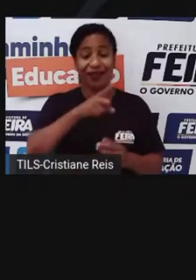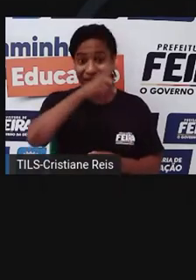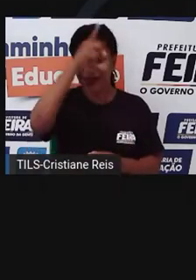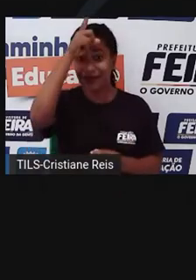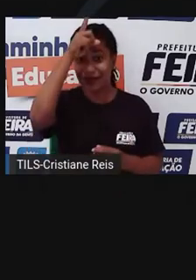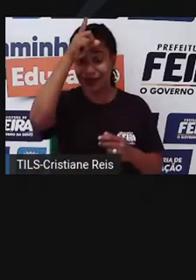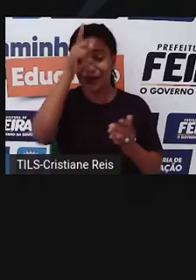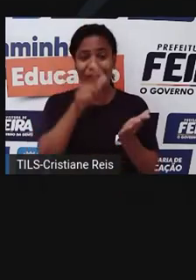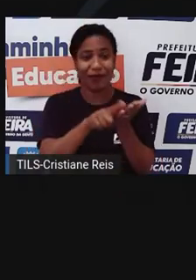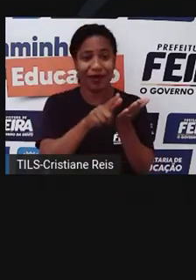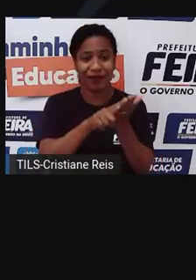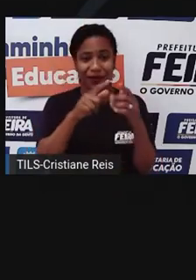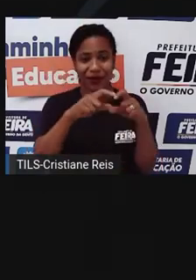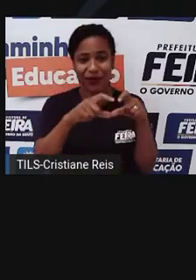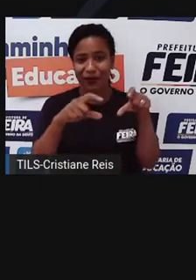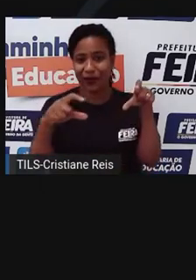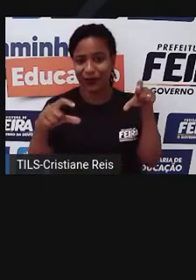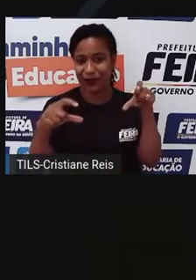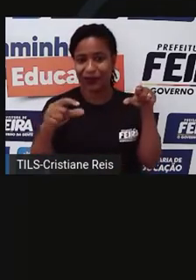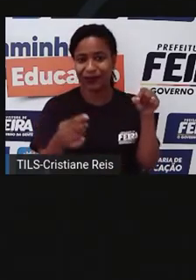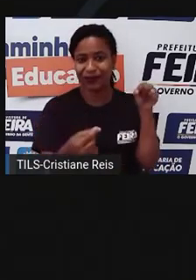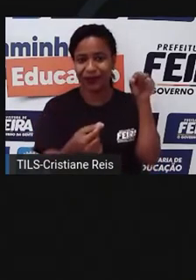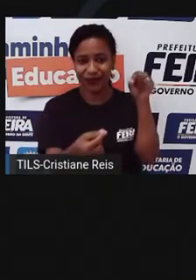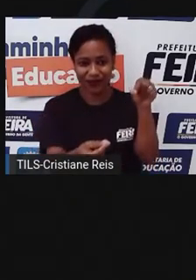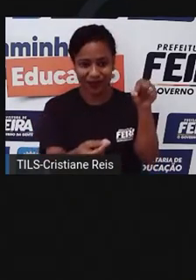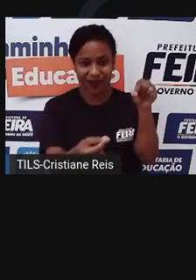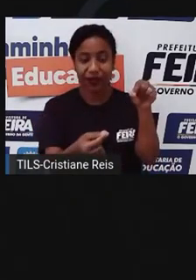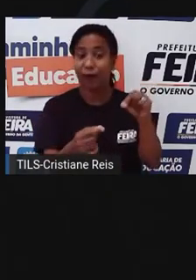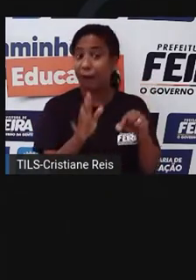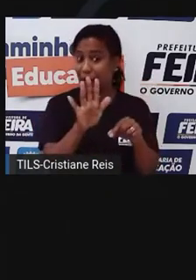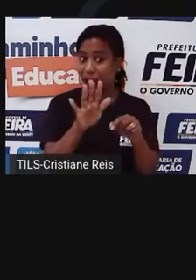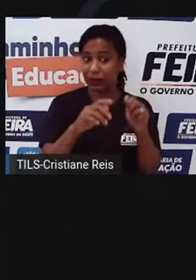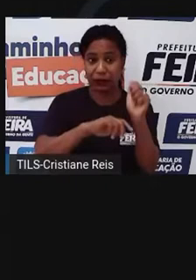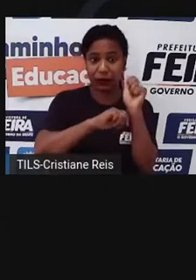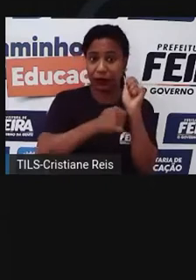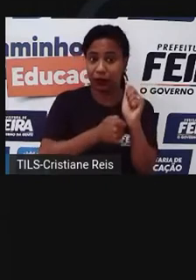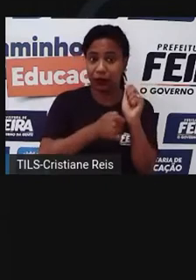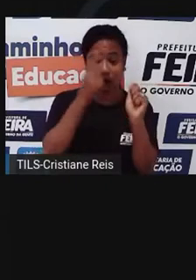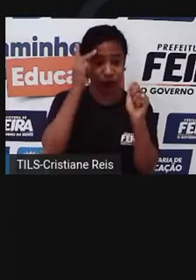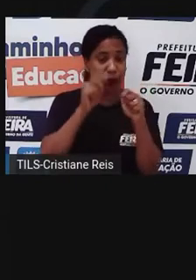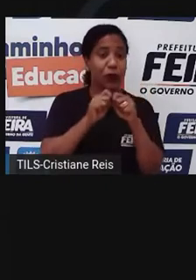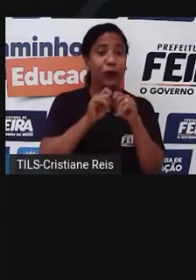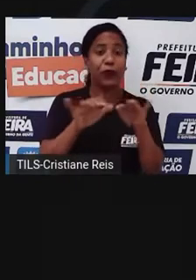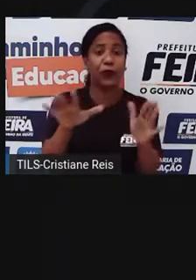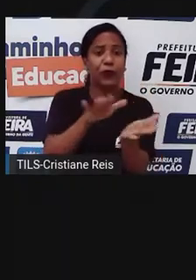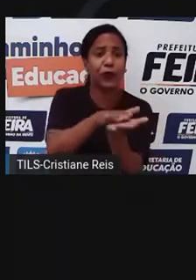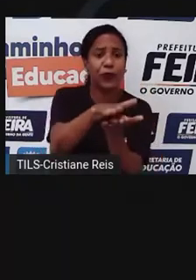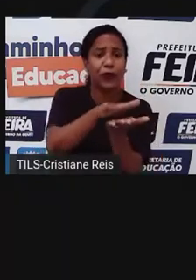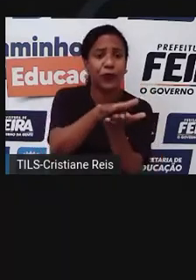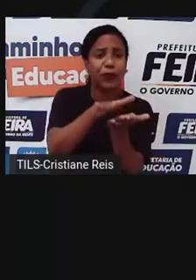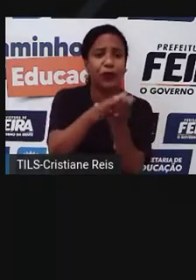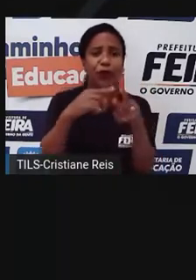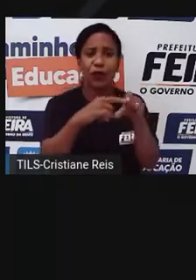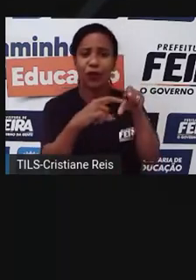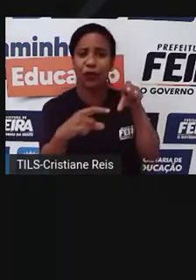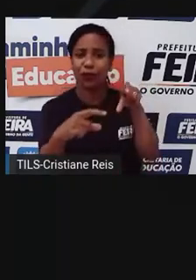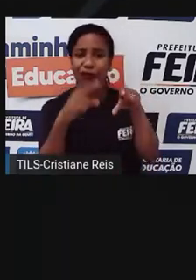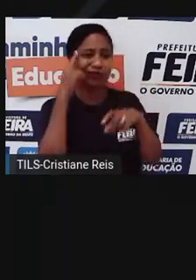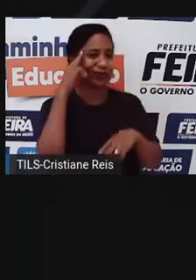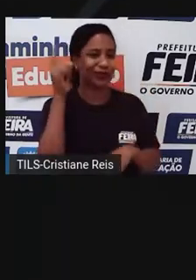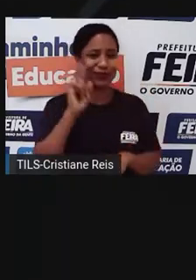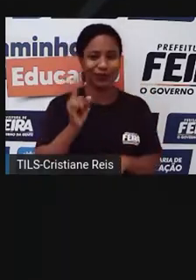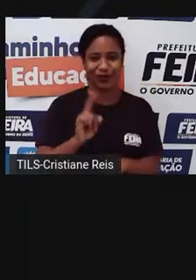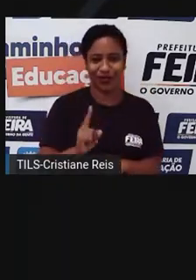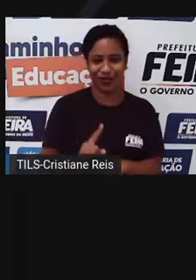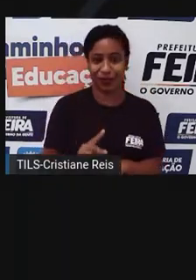de papel moeda era um segredo de Estado. O advento da moeda possibilitou o maior desenvolvimento do comércio e a criação